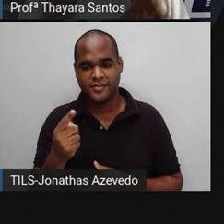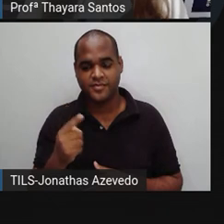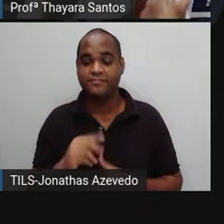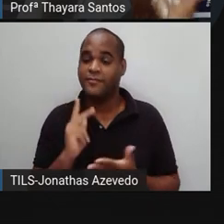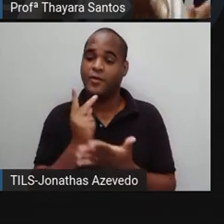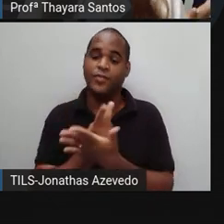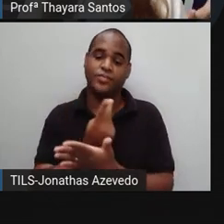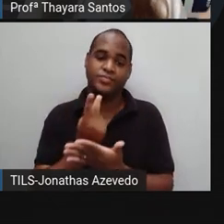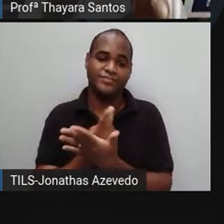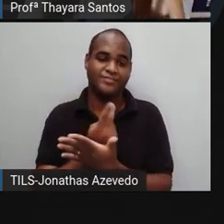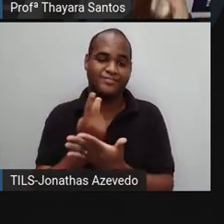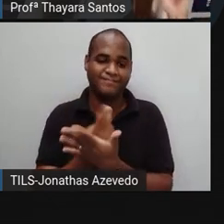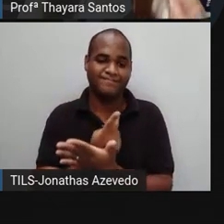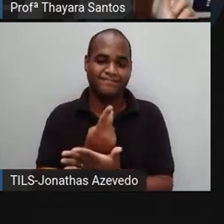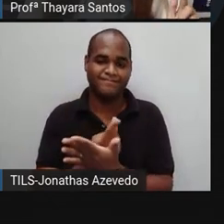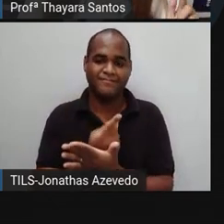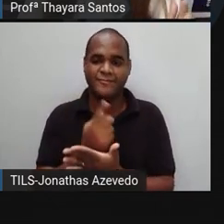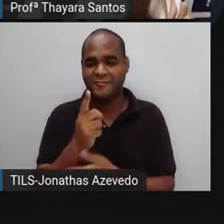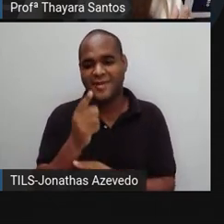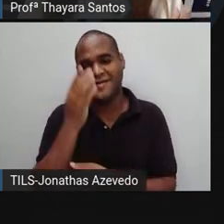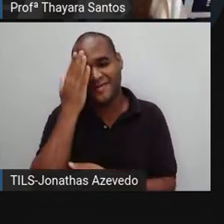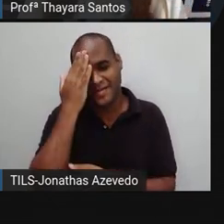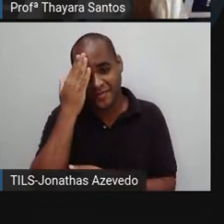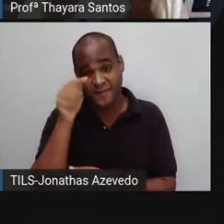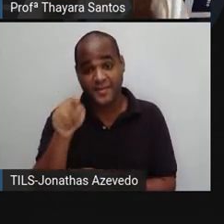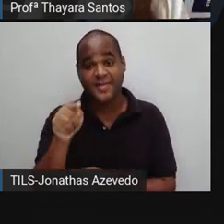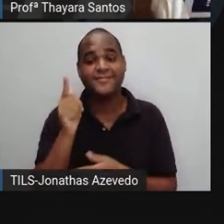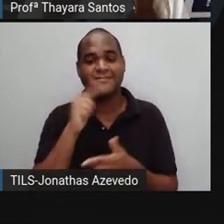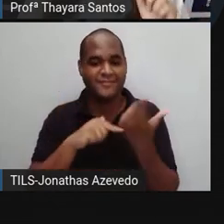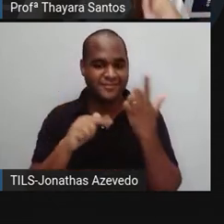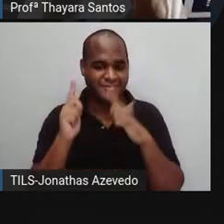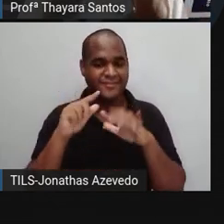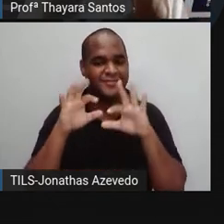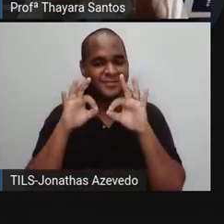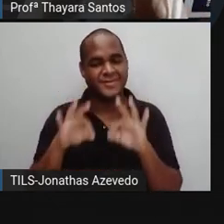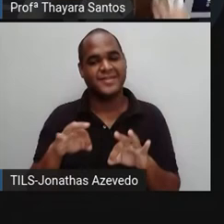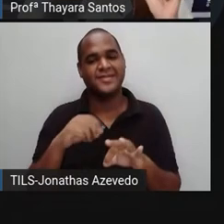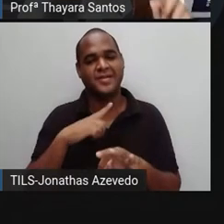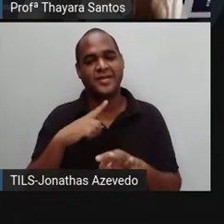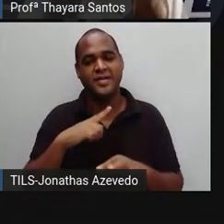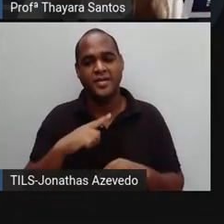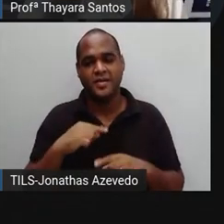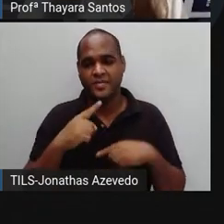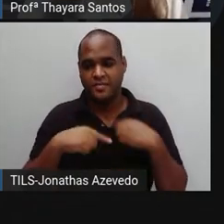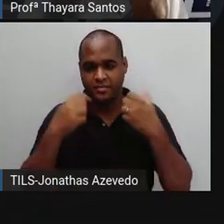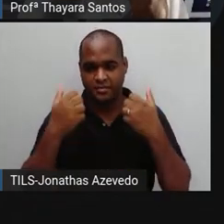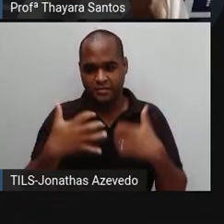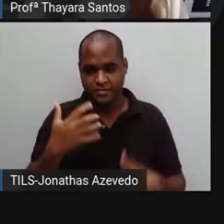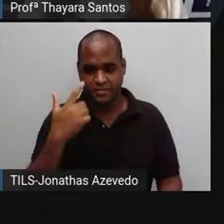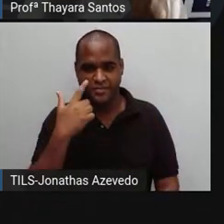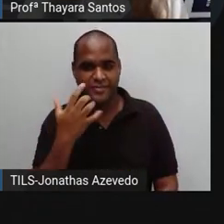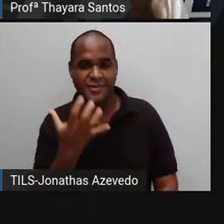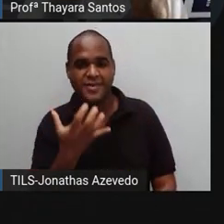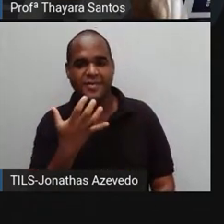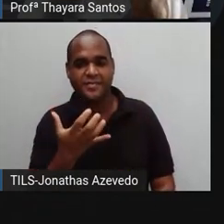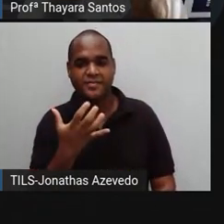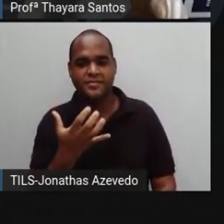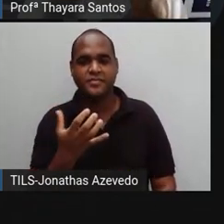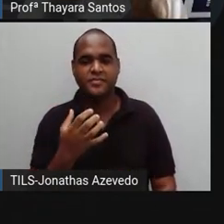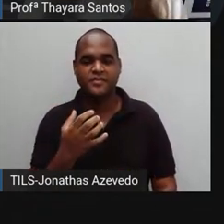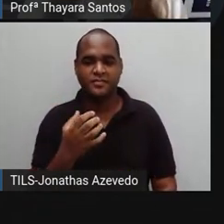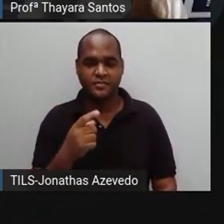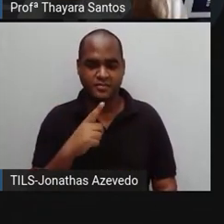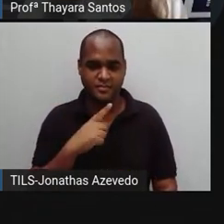Errei todas, mas eu sei que vocês aí do outro lado vão acertar tudo, né? E depois eu quero conferir esse ranking aí. Para a gente